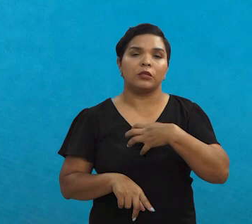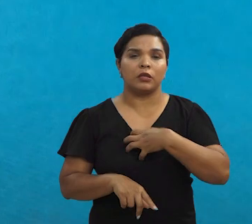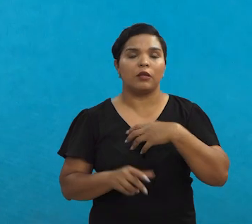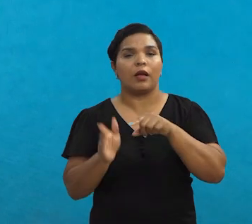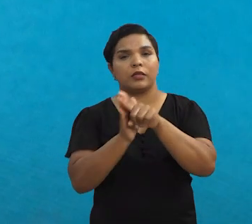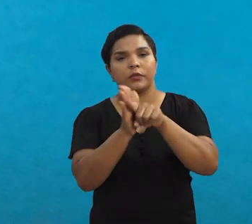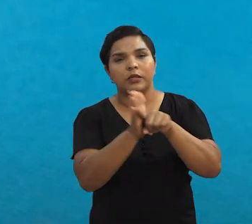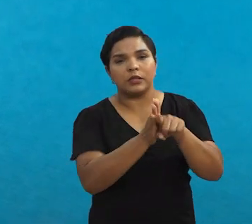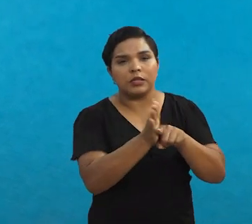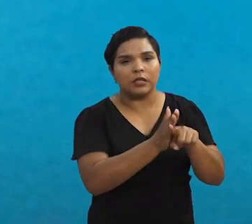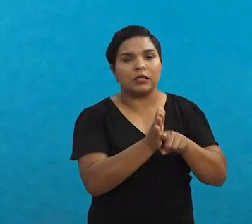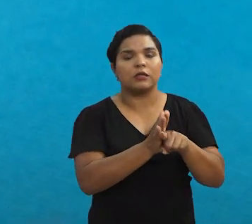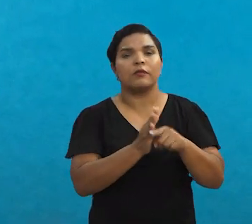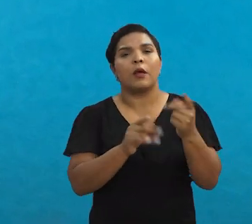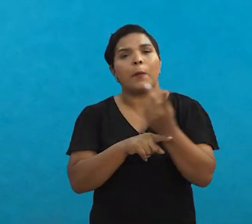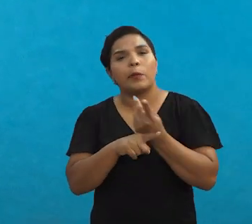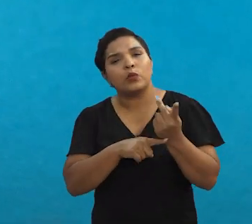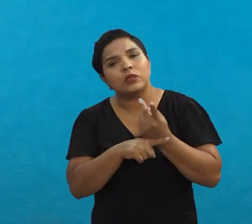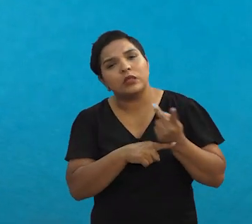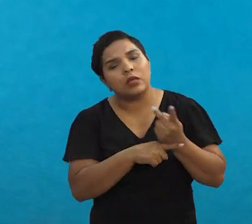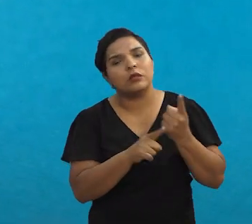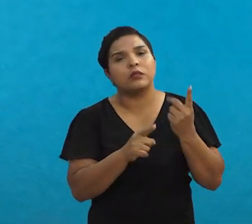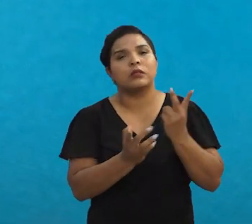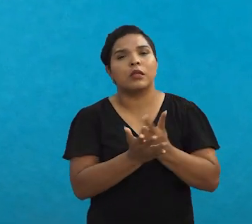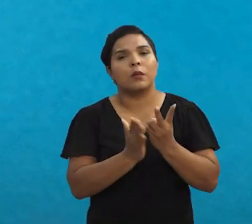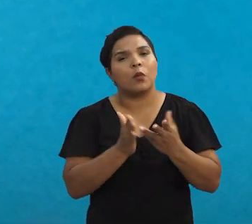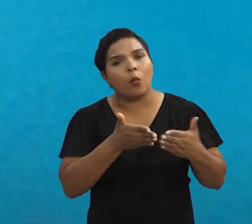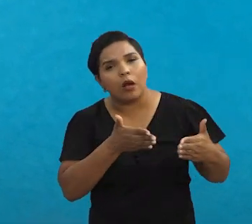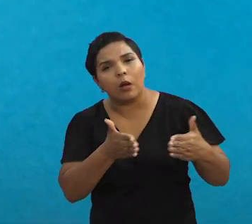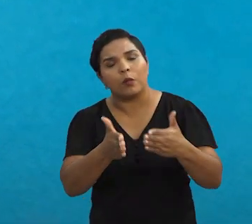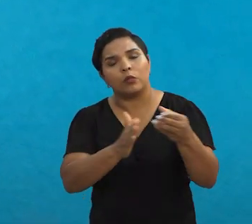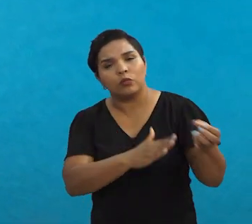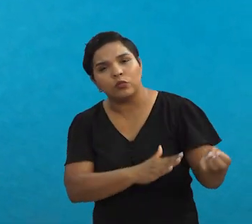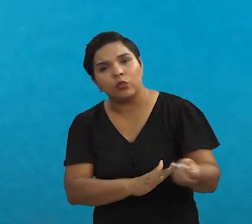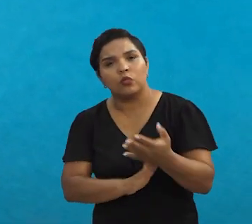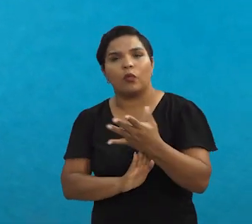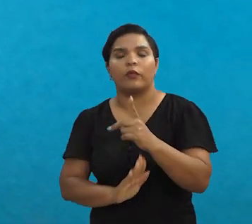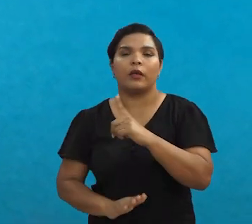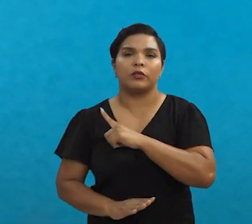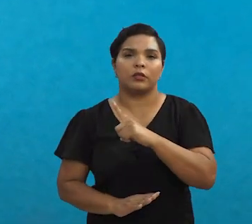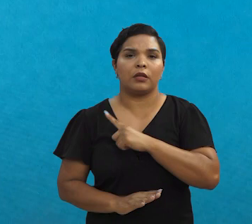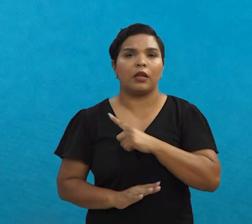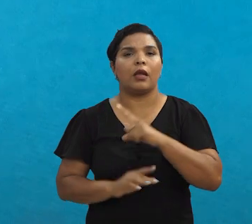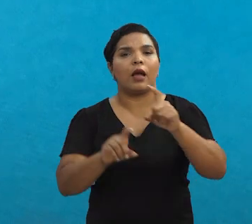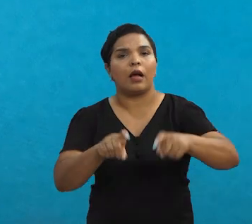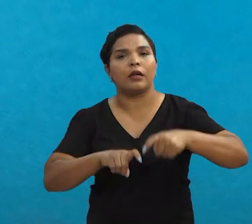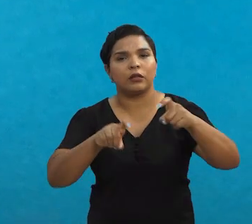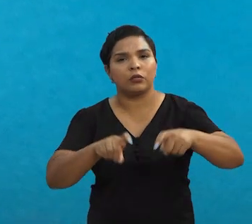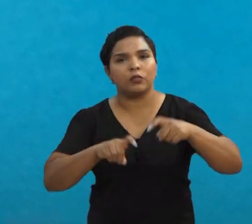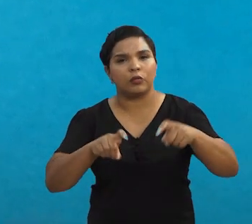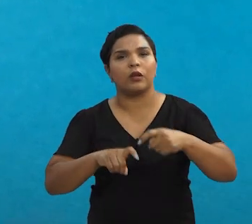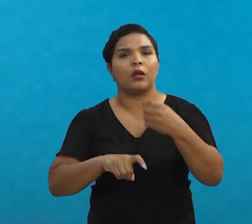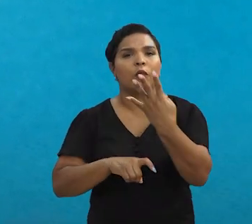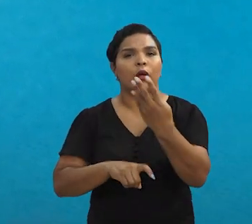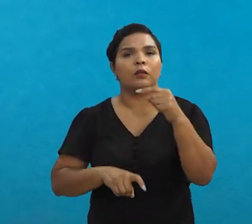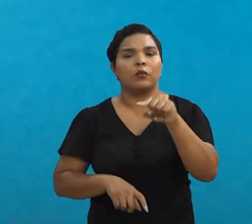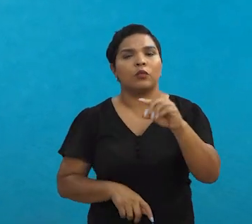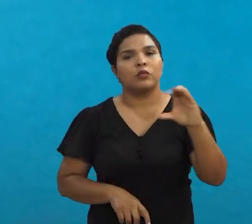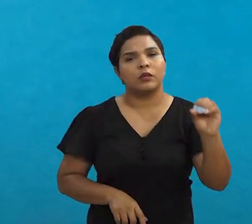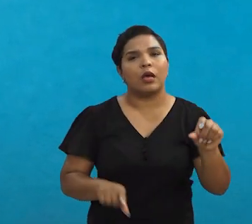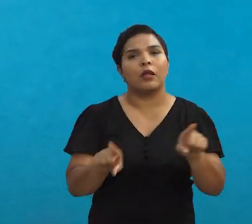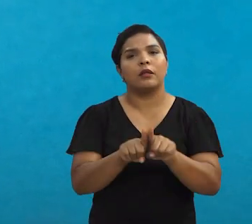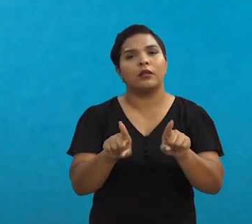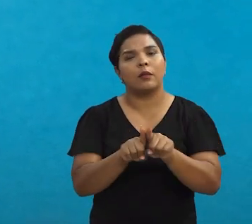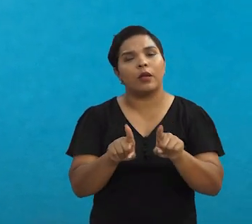as nossas pesquisas aqui, elas vêm buscando sempre o caminho do novo que a gente tem, na agricultura 4.0,